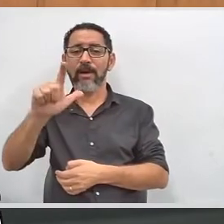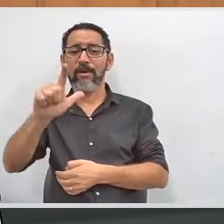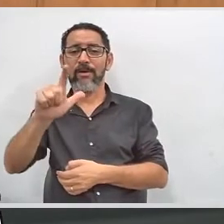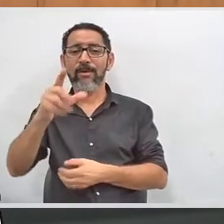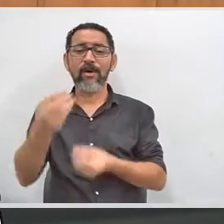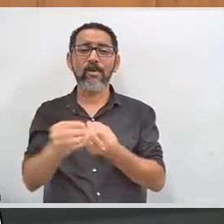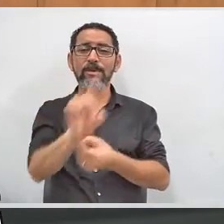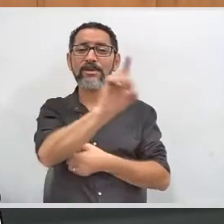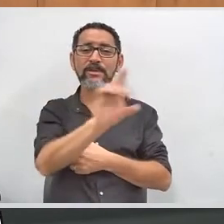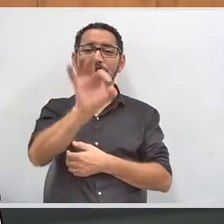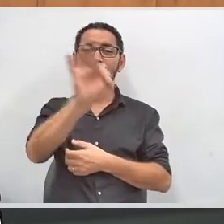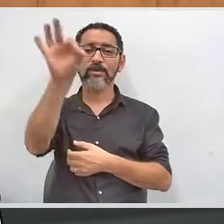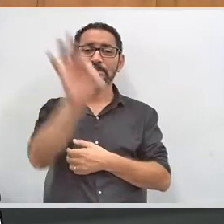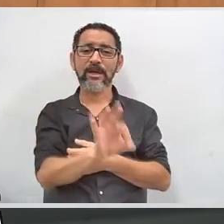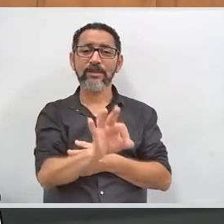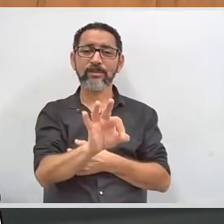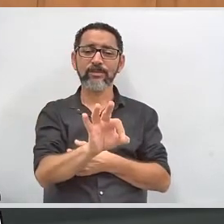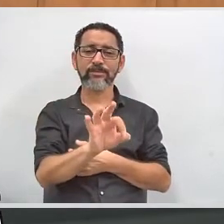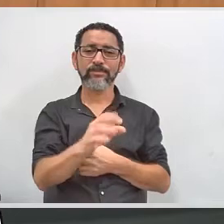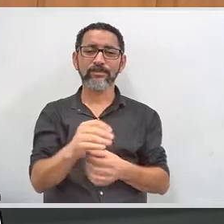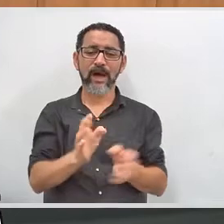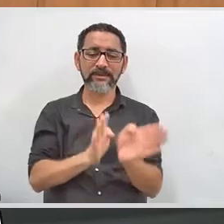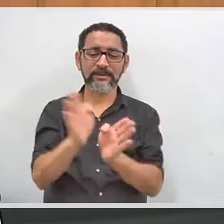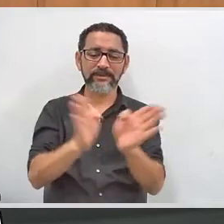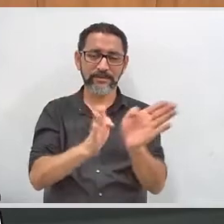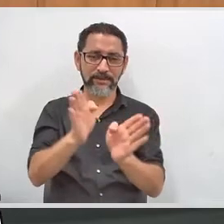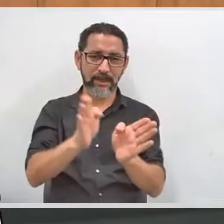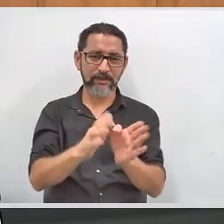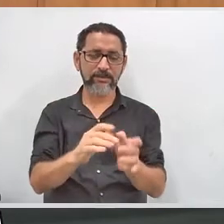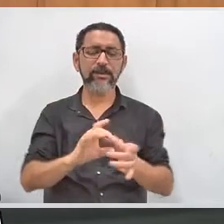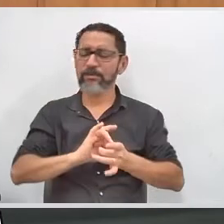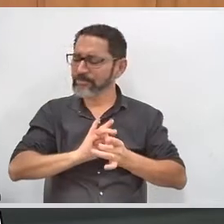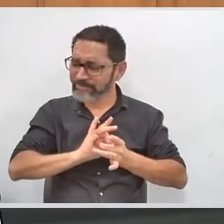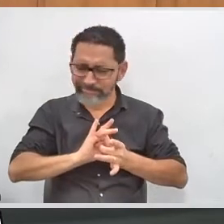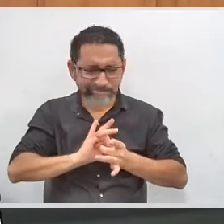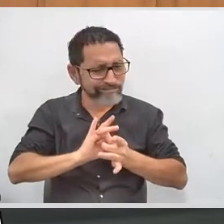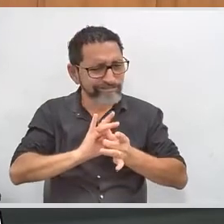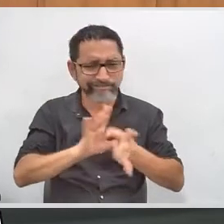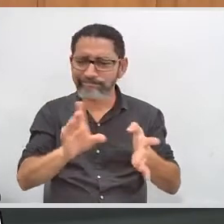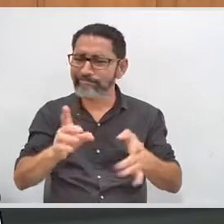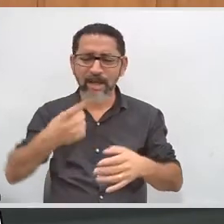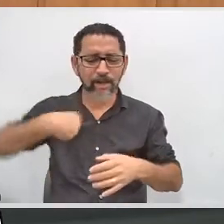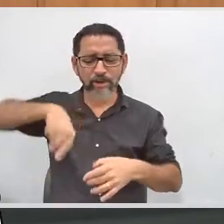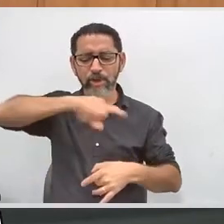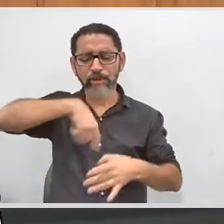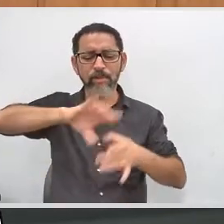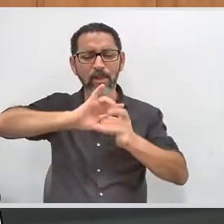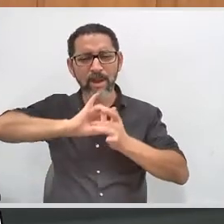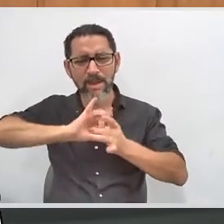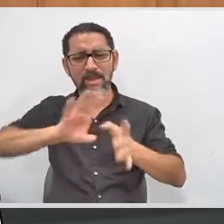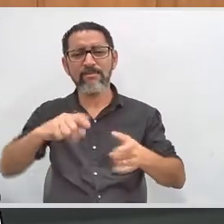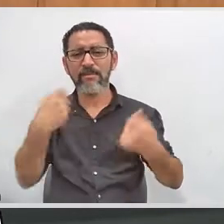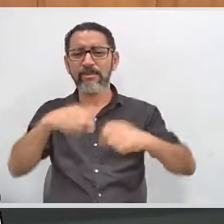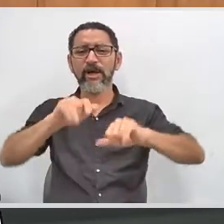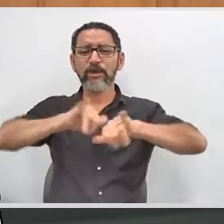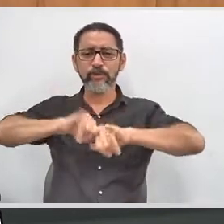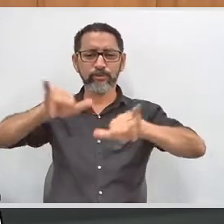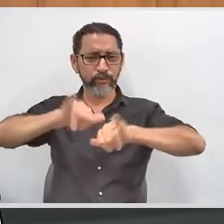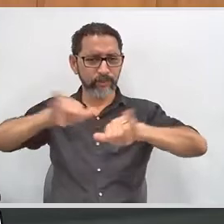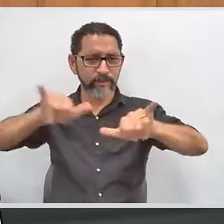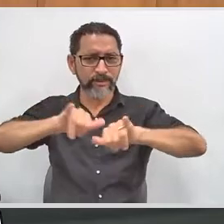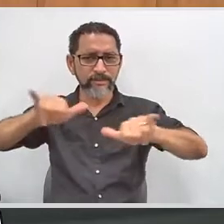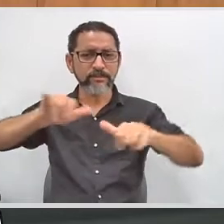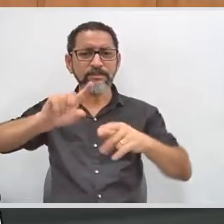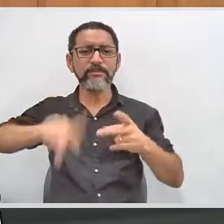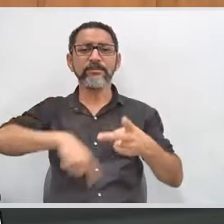cansa de teimar e de ir seguindo em frente. Então, a gente se coloca à disposição, qualquer coisa que for necessária, ajudar a divulgar e a